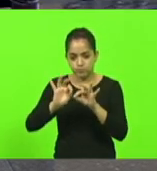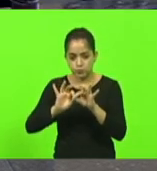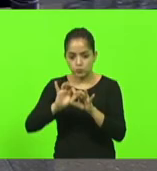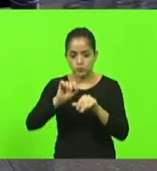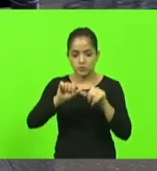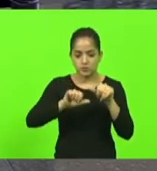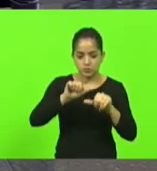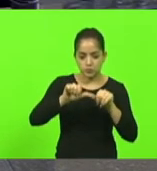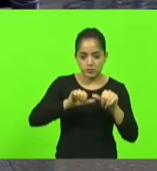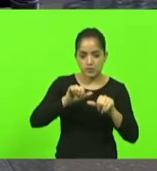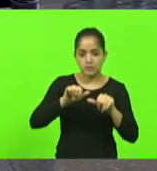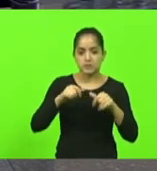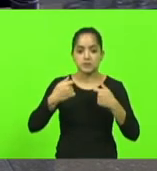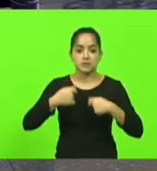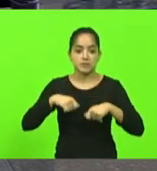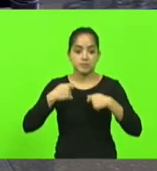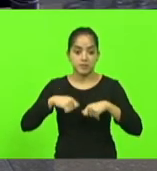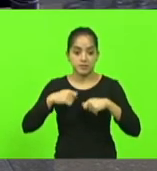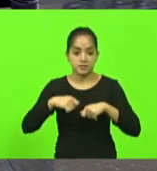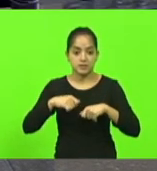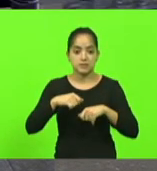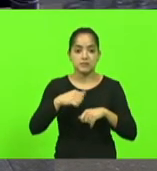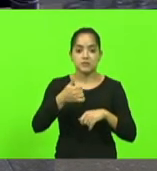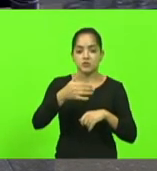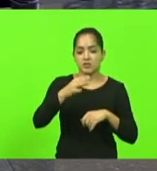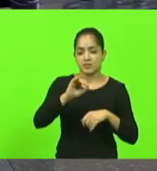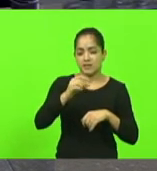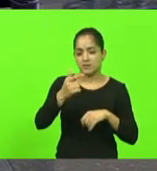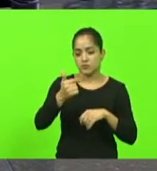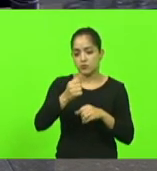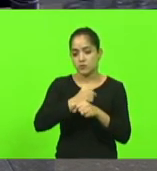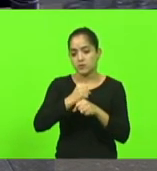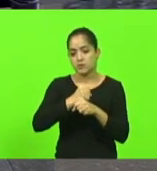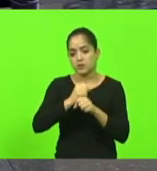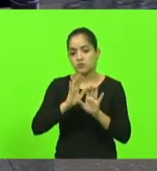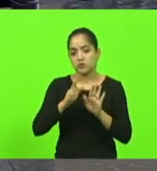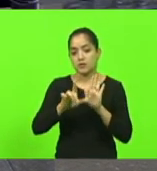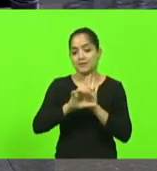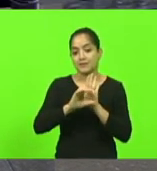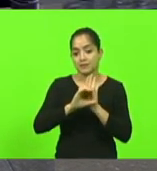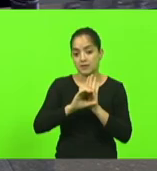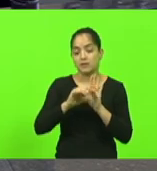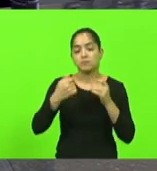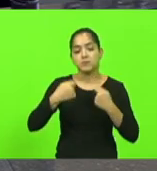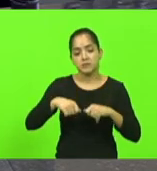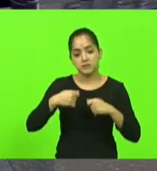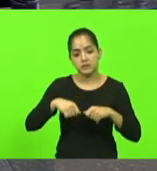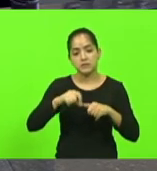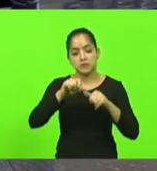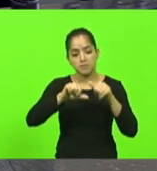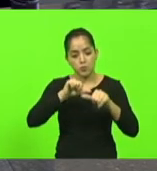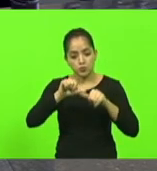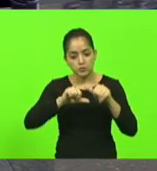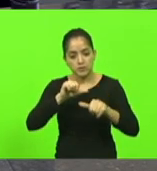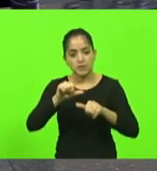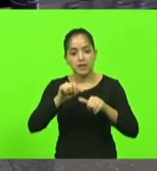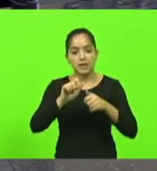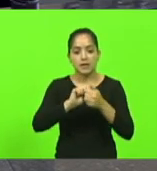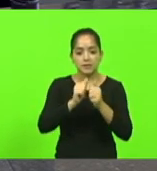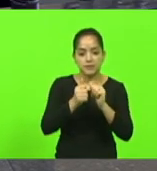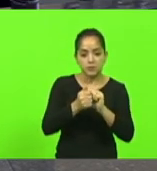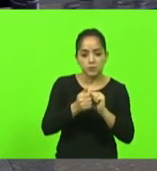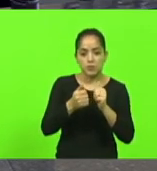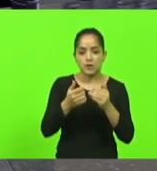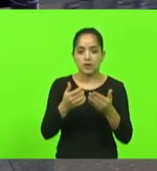10 12 anos desse código precisam ser feitos para deixar ainda mais